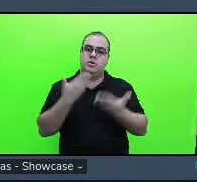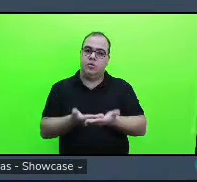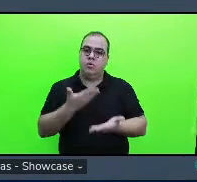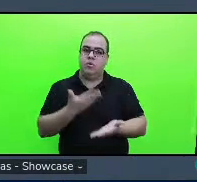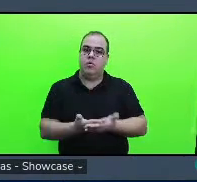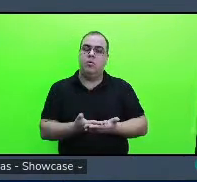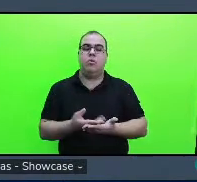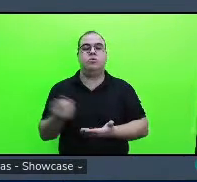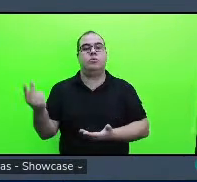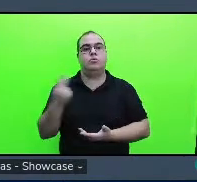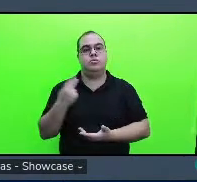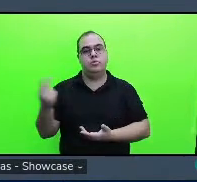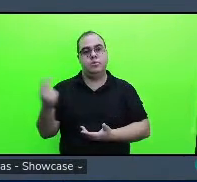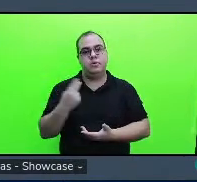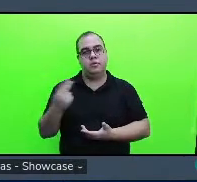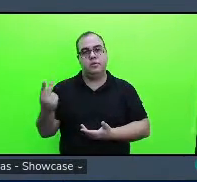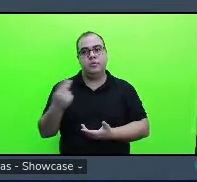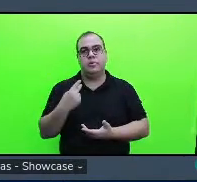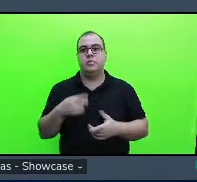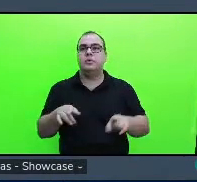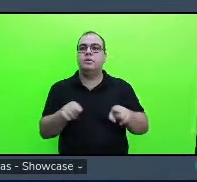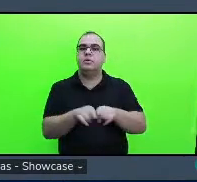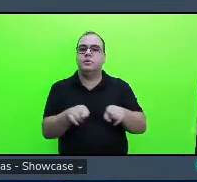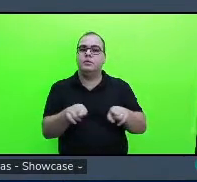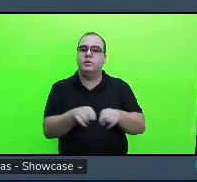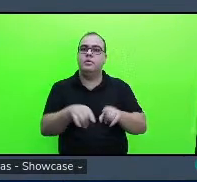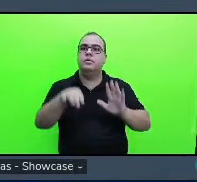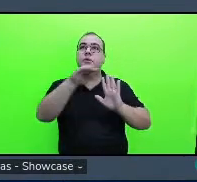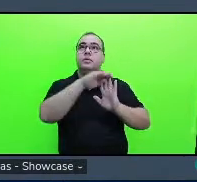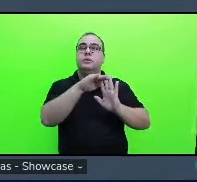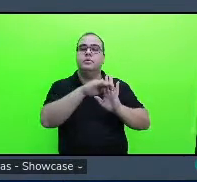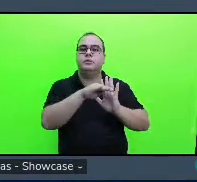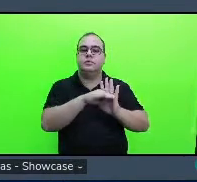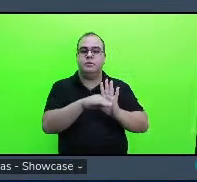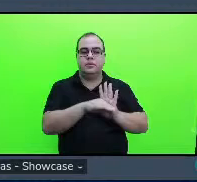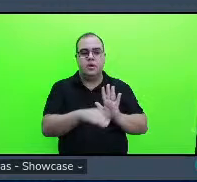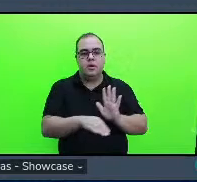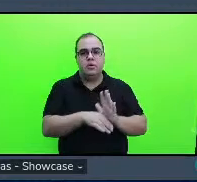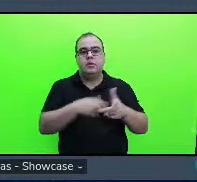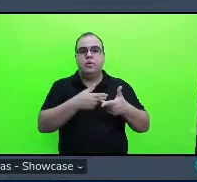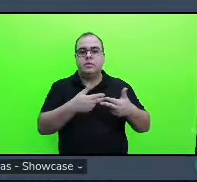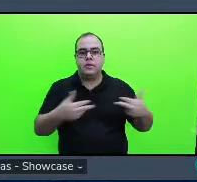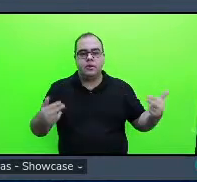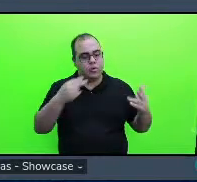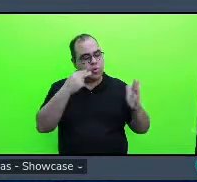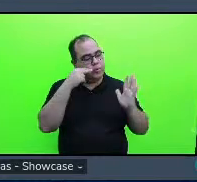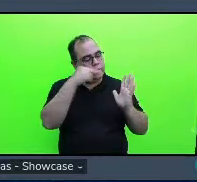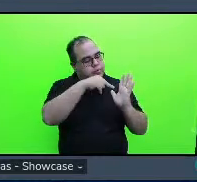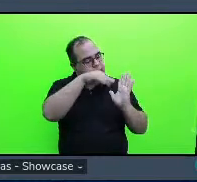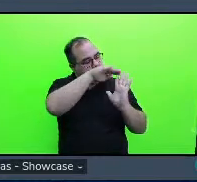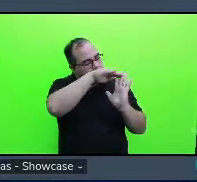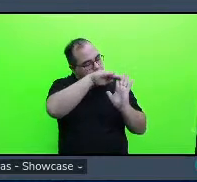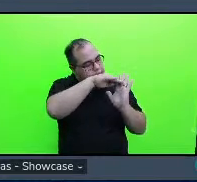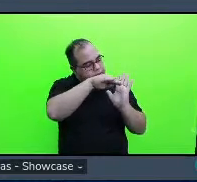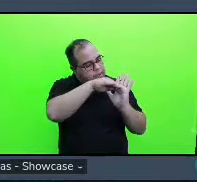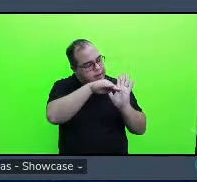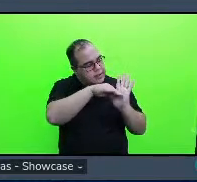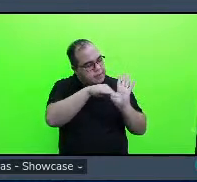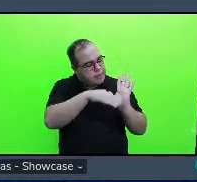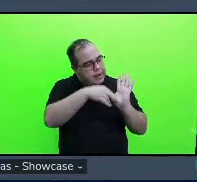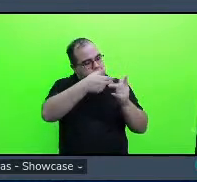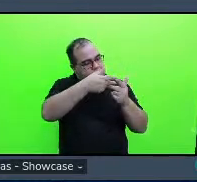Mariela também toca né a gente aceitou de fazer e esse já já era meu pensamento de